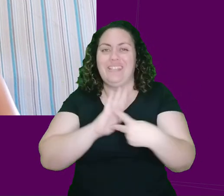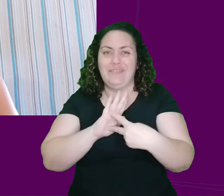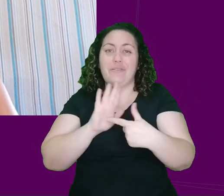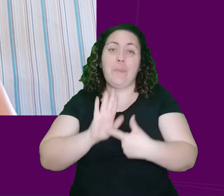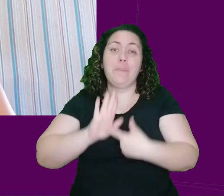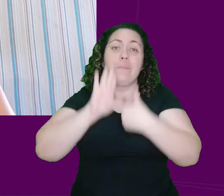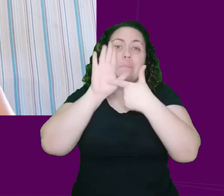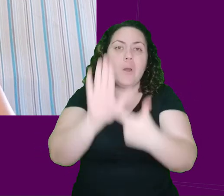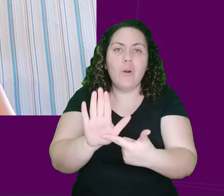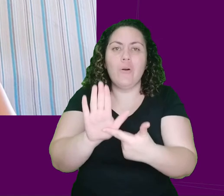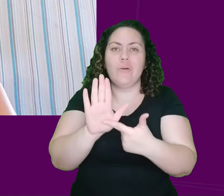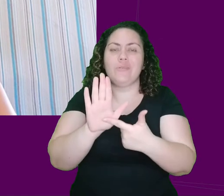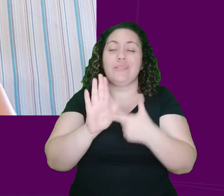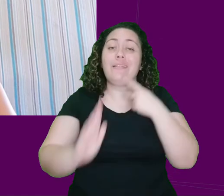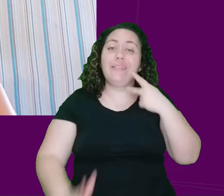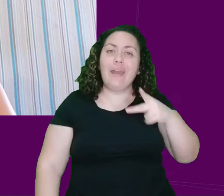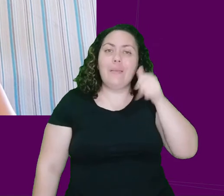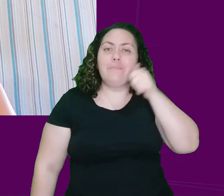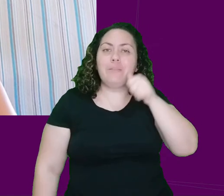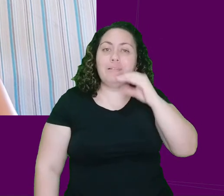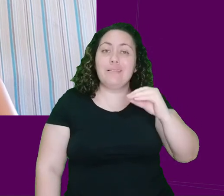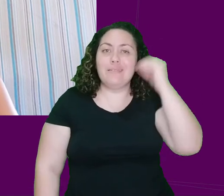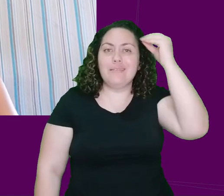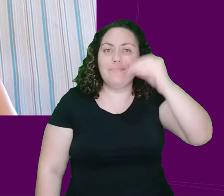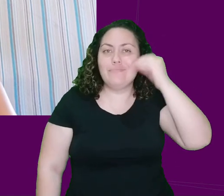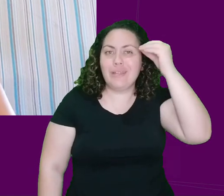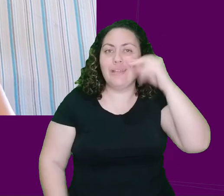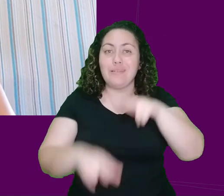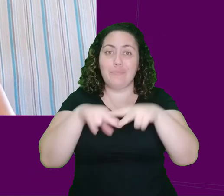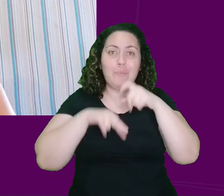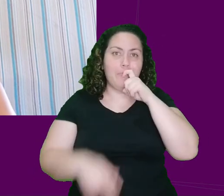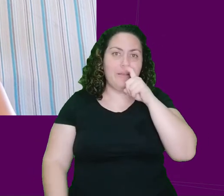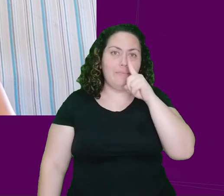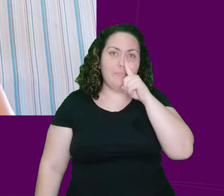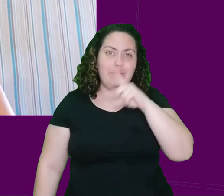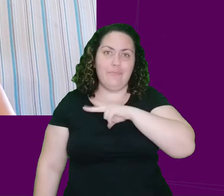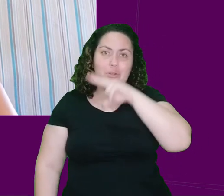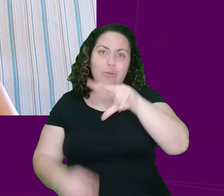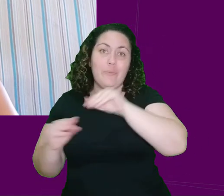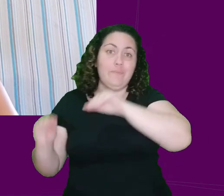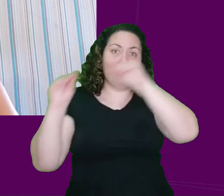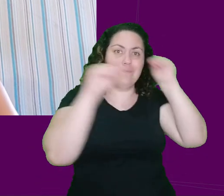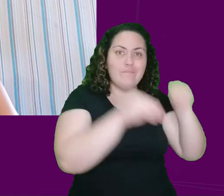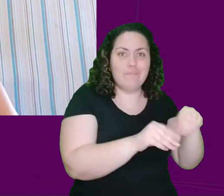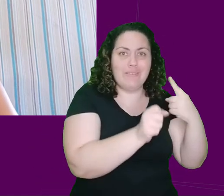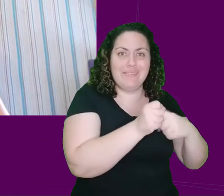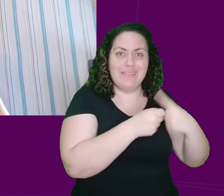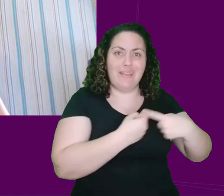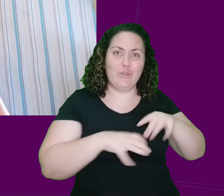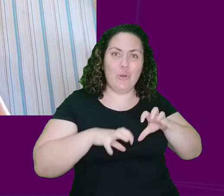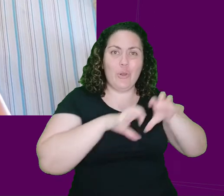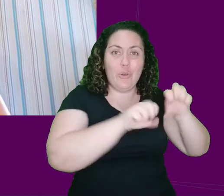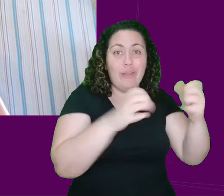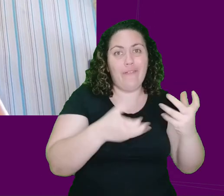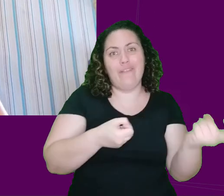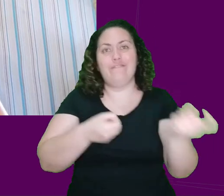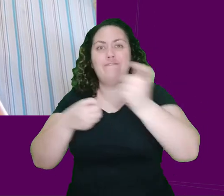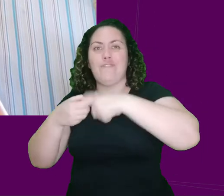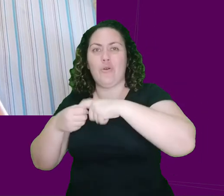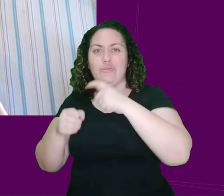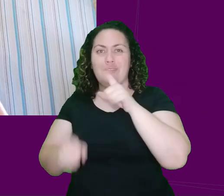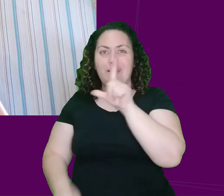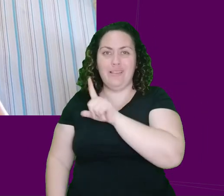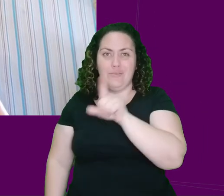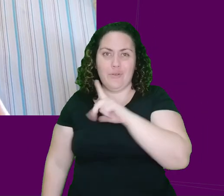Sintetizam o que foi a experiência dela como filha de colonos e agora como retornada em Portugal. Então, pessoal,